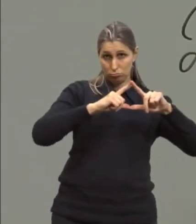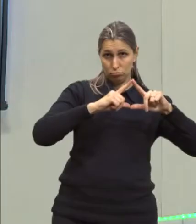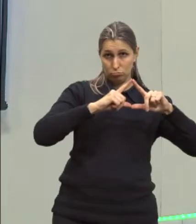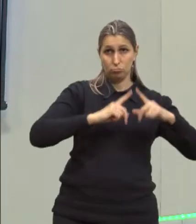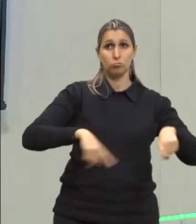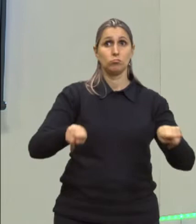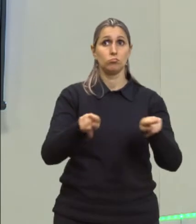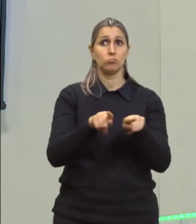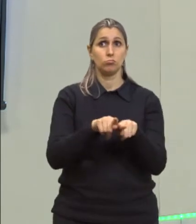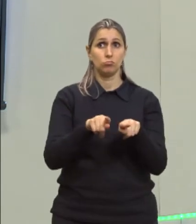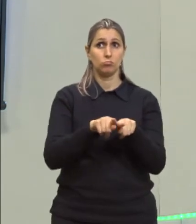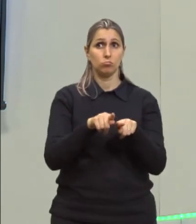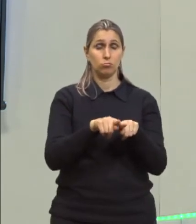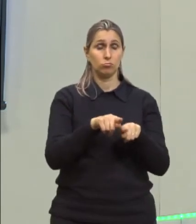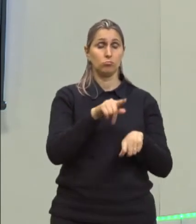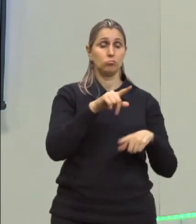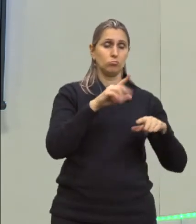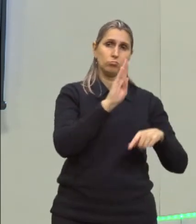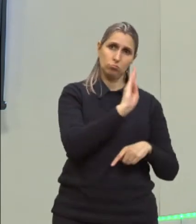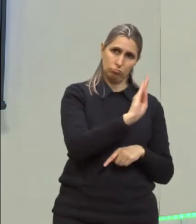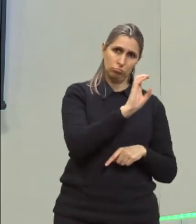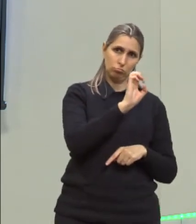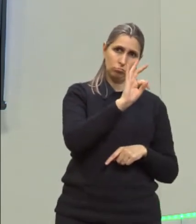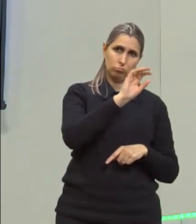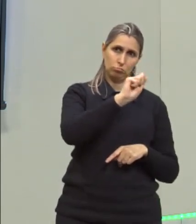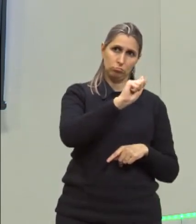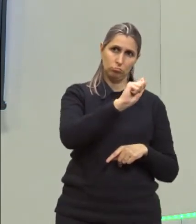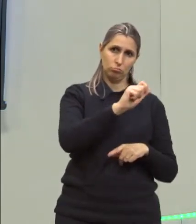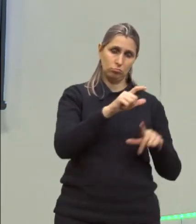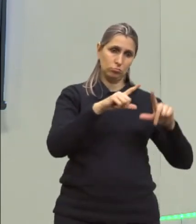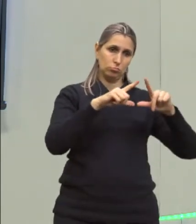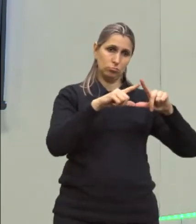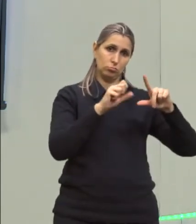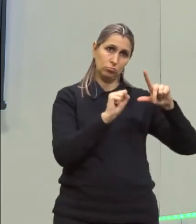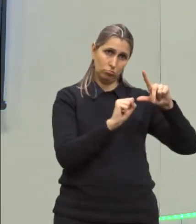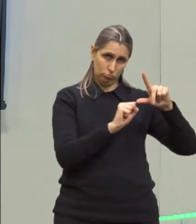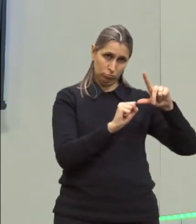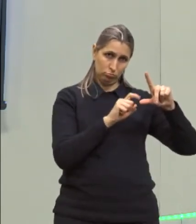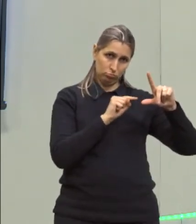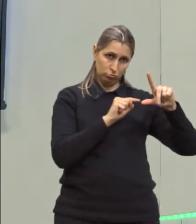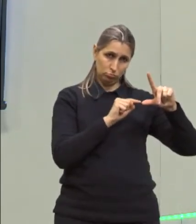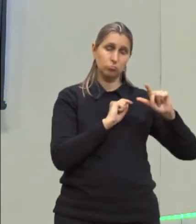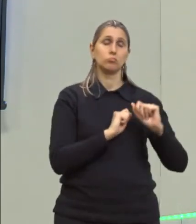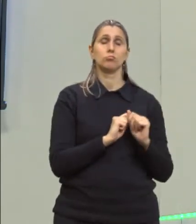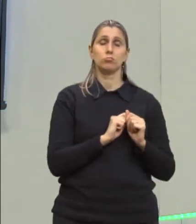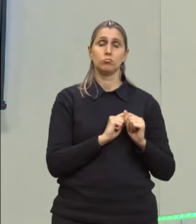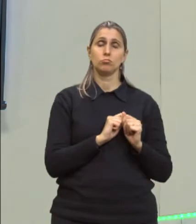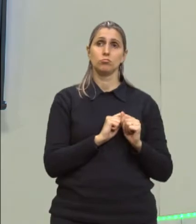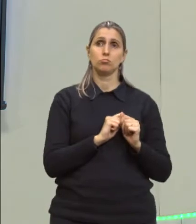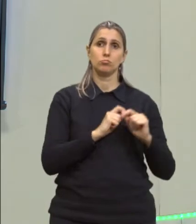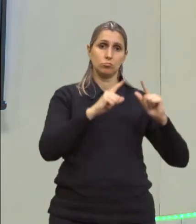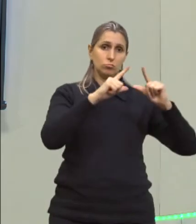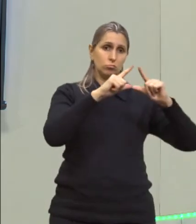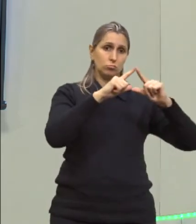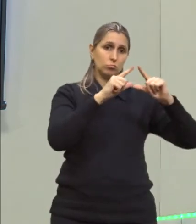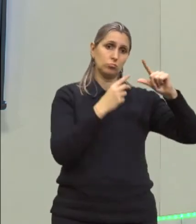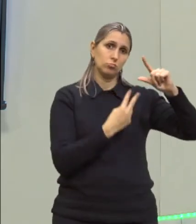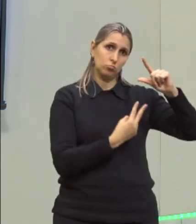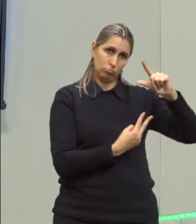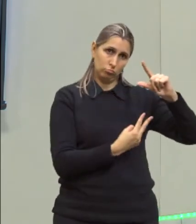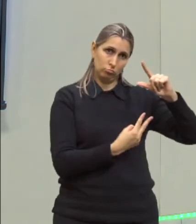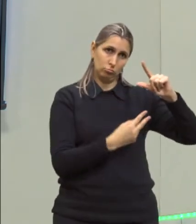nós temos que o beta, que é o coeficiente de dilatação superficial, vai ser beta sobre 2,